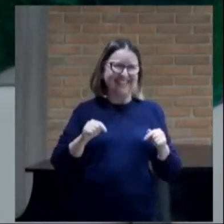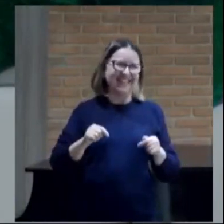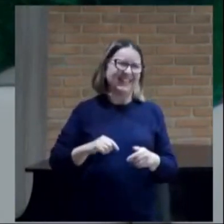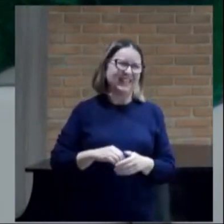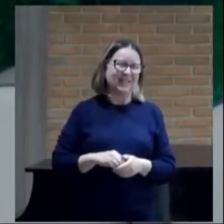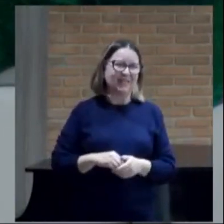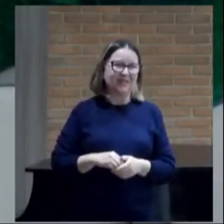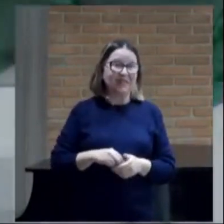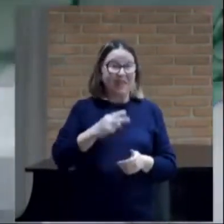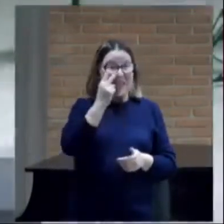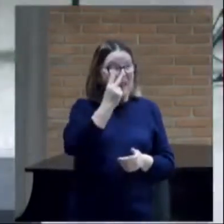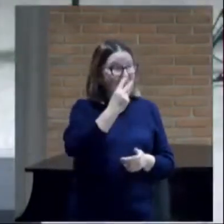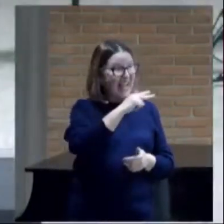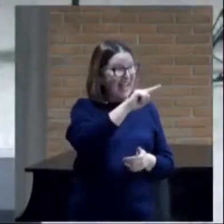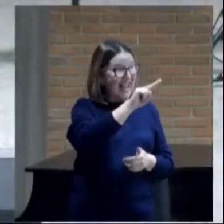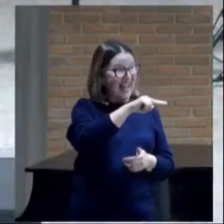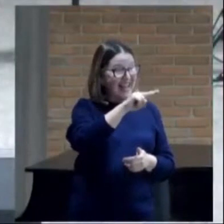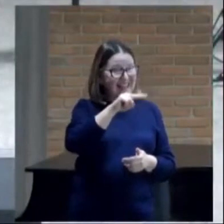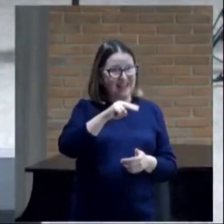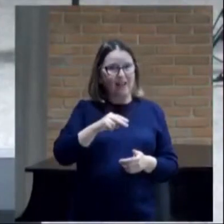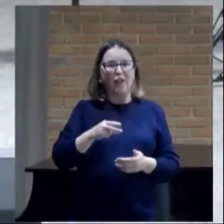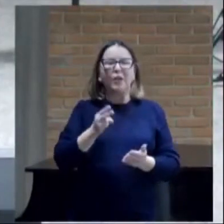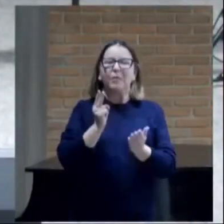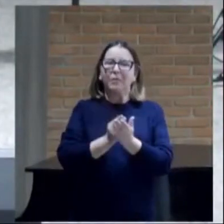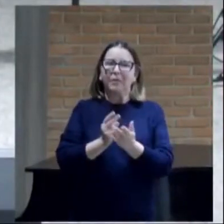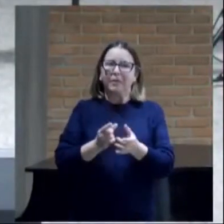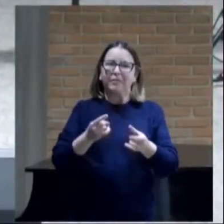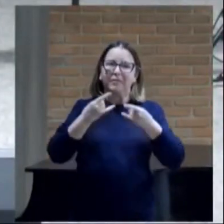Olhar para vocês, ainda que mascarados.